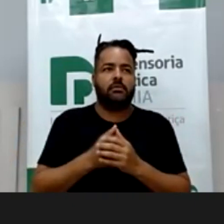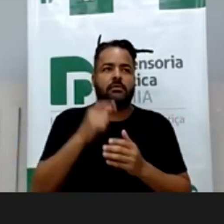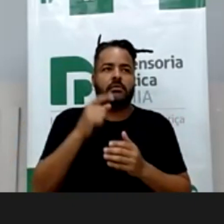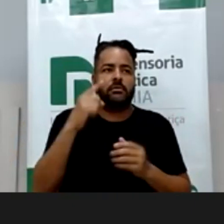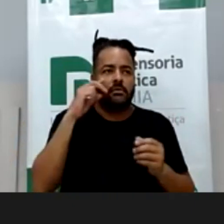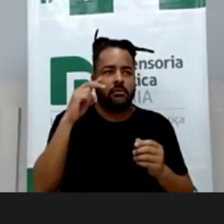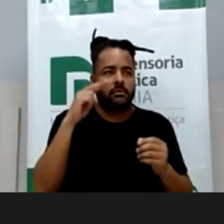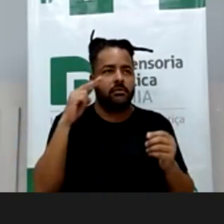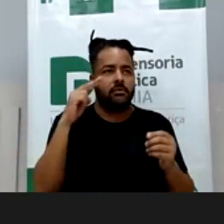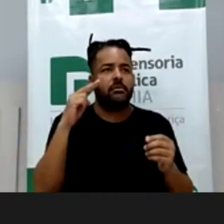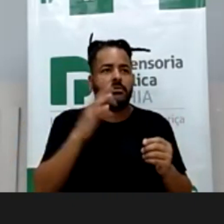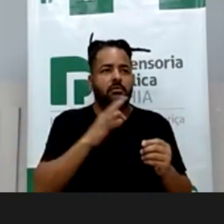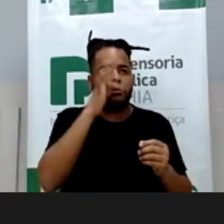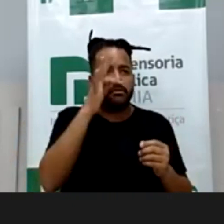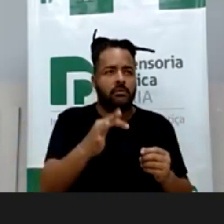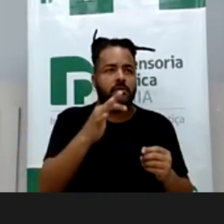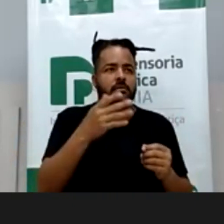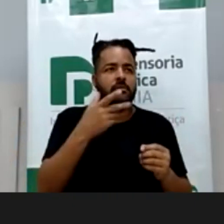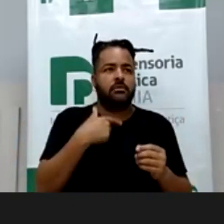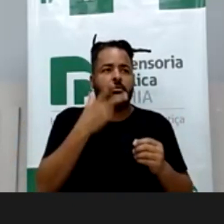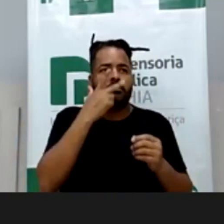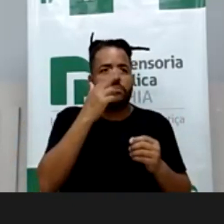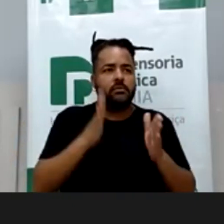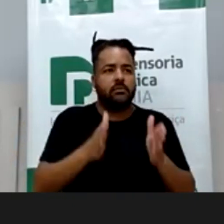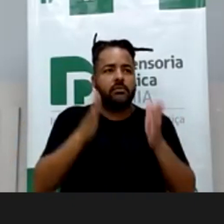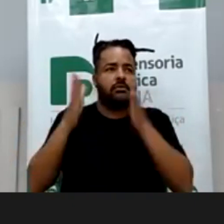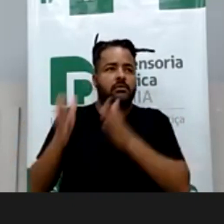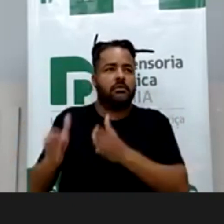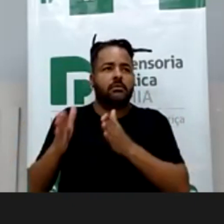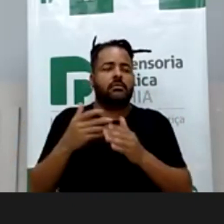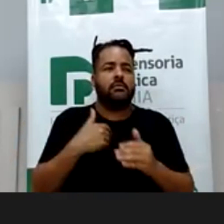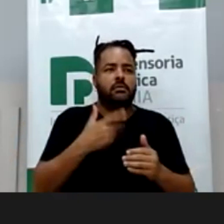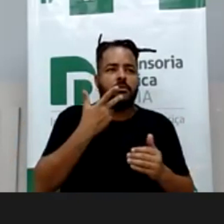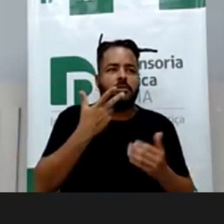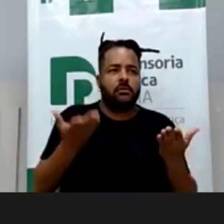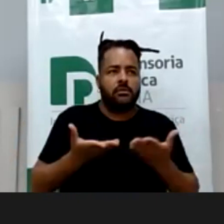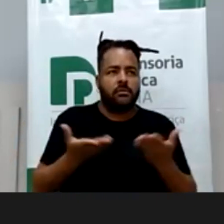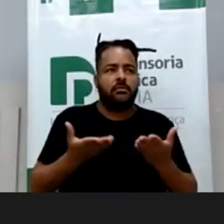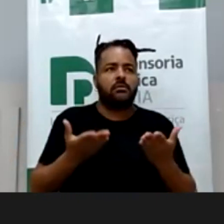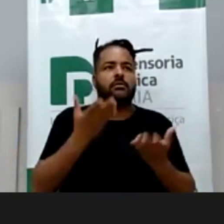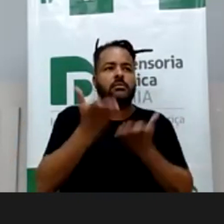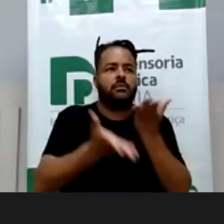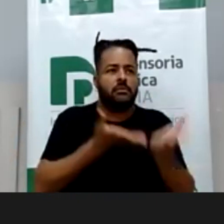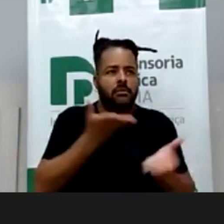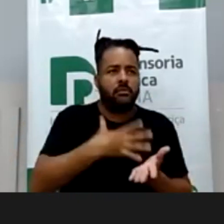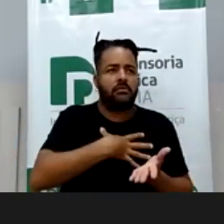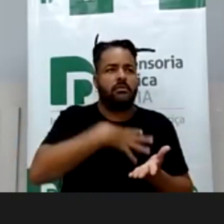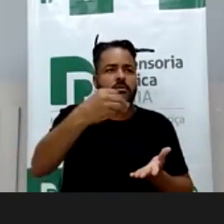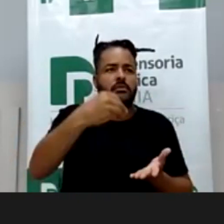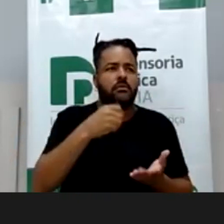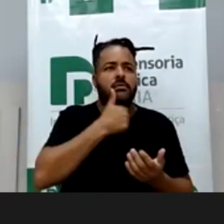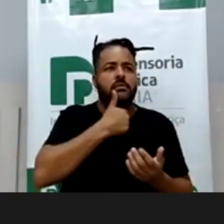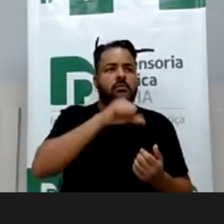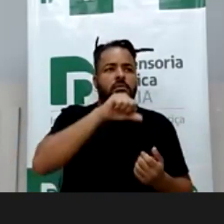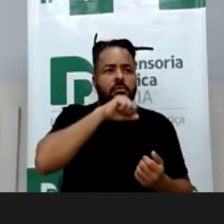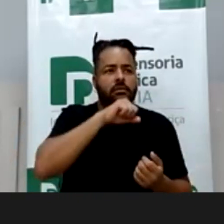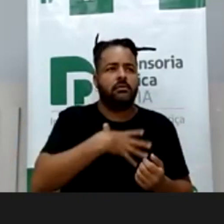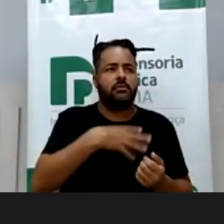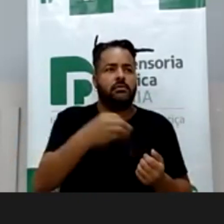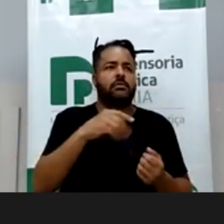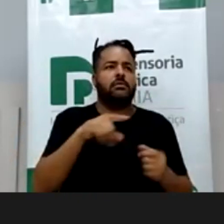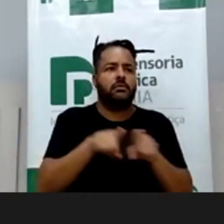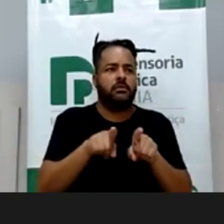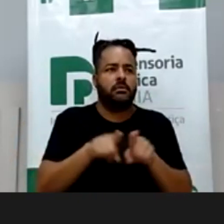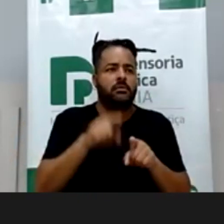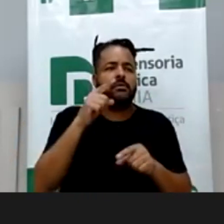olhei como algo muito longe de mim, né? Sim, porque eu tenho cuidado com meus filhos, como mãe, em relação à